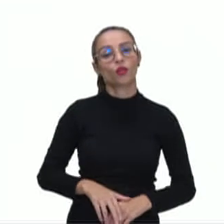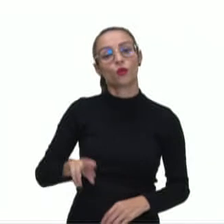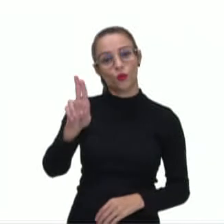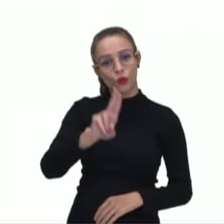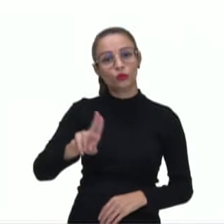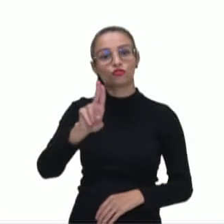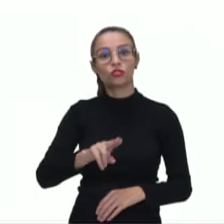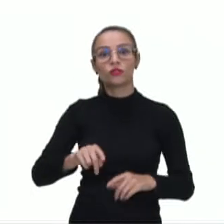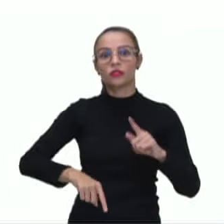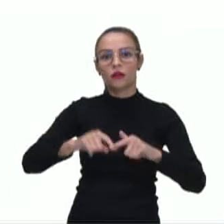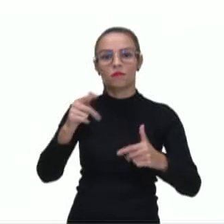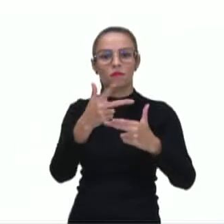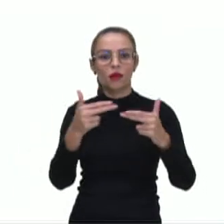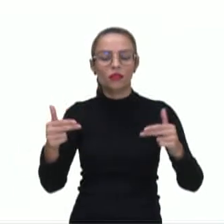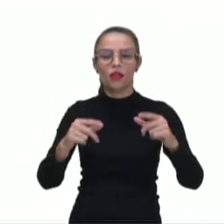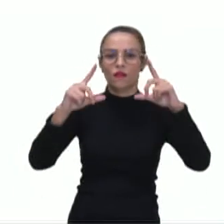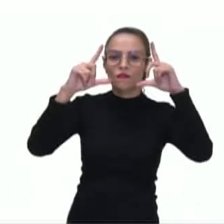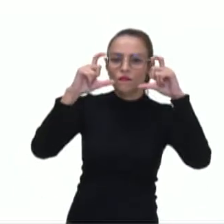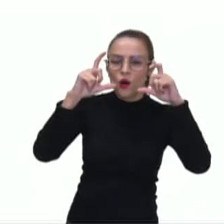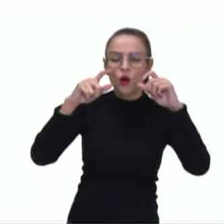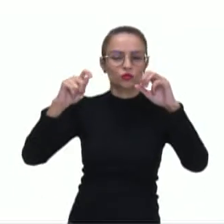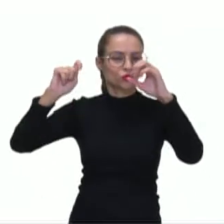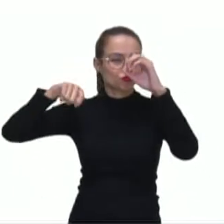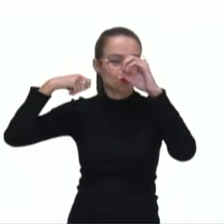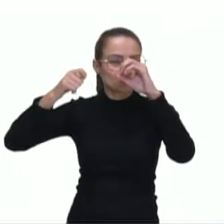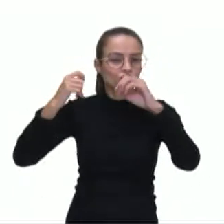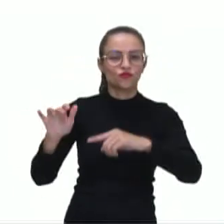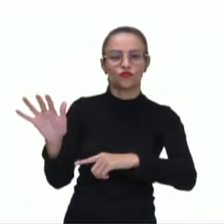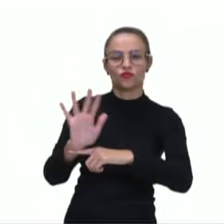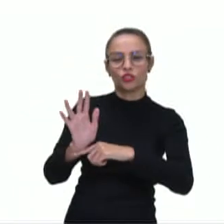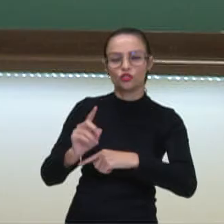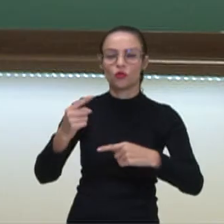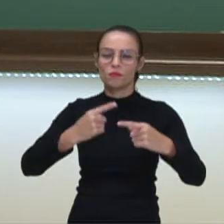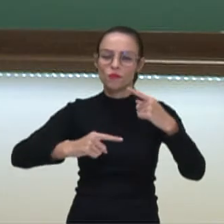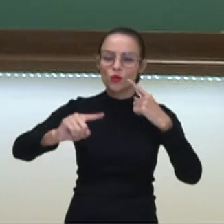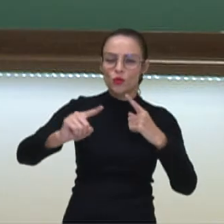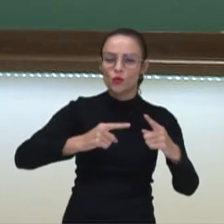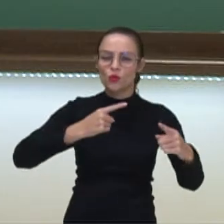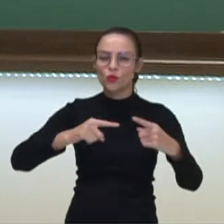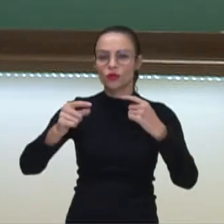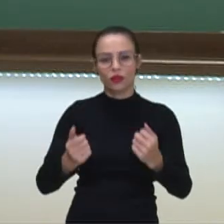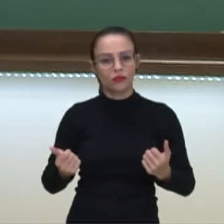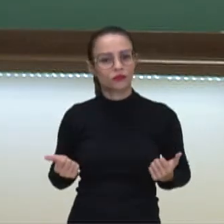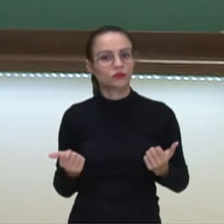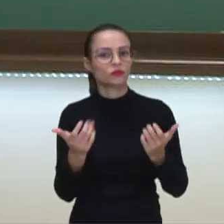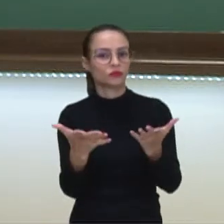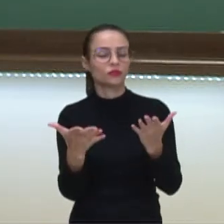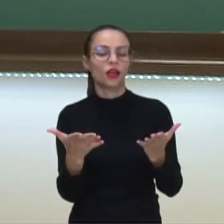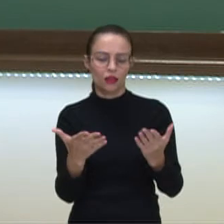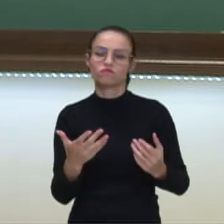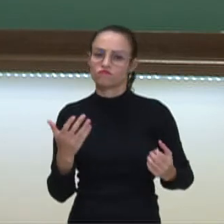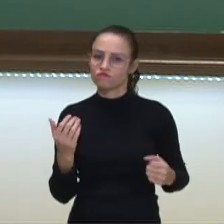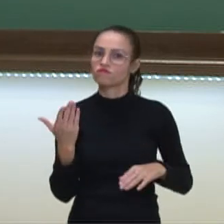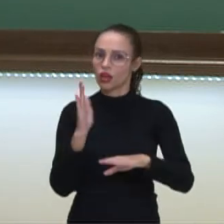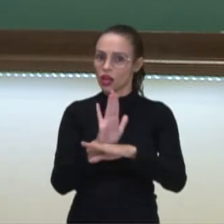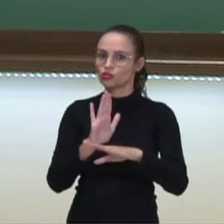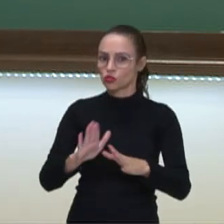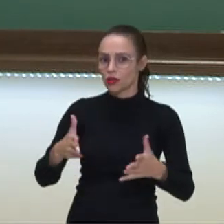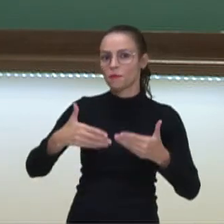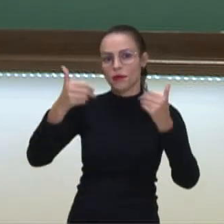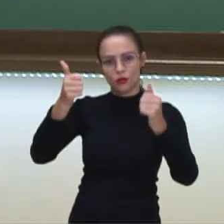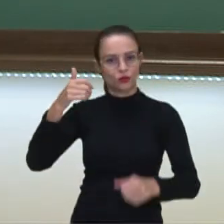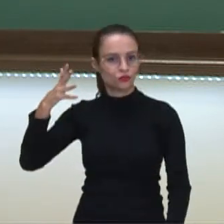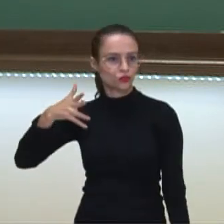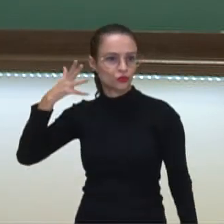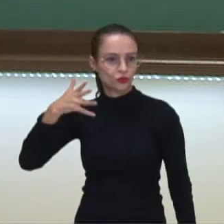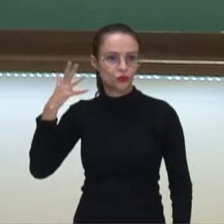audiovisuais, fotos, vídeos, músicas, que isso vai trazer aí, contribui para a melhoria do seu